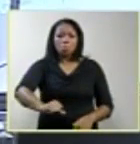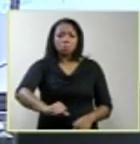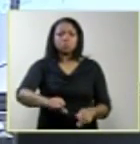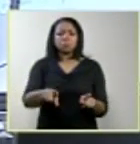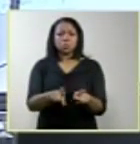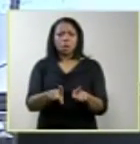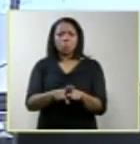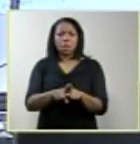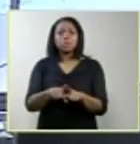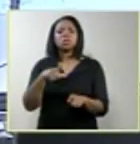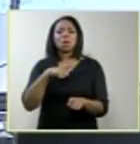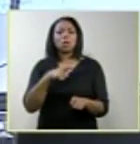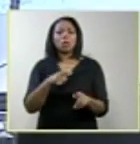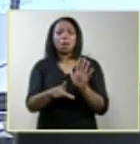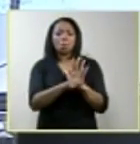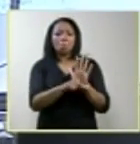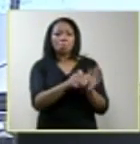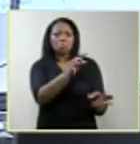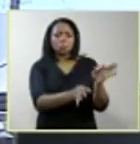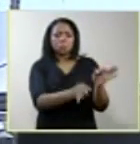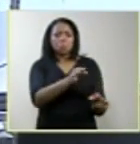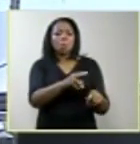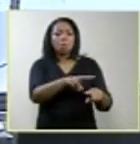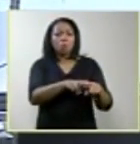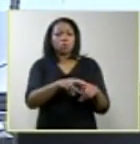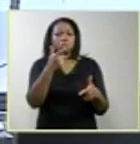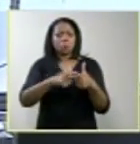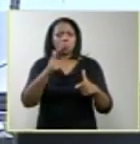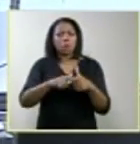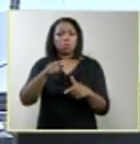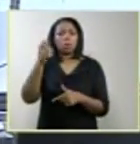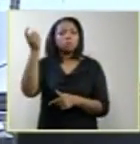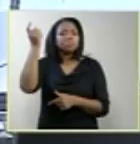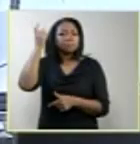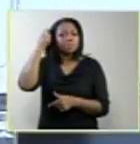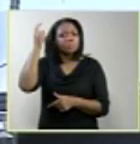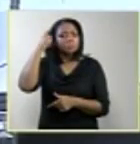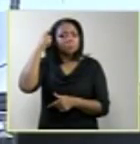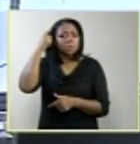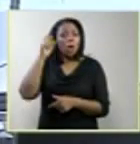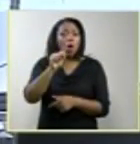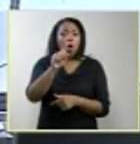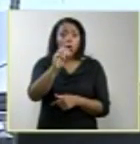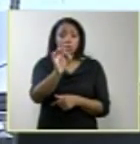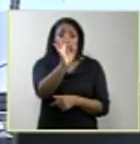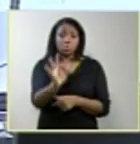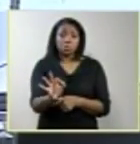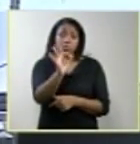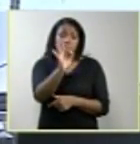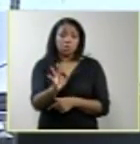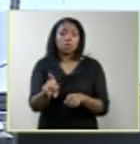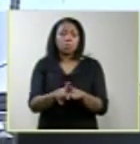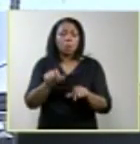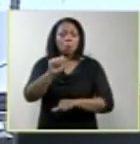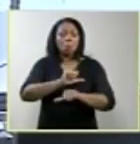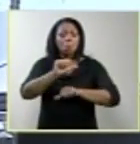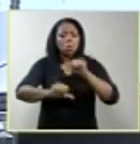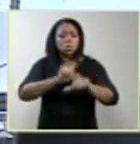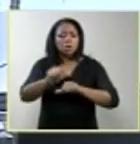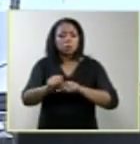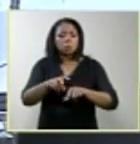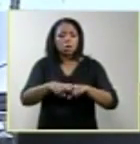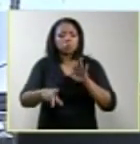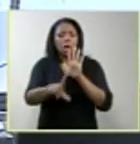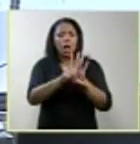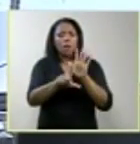autorização judicial para a anencefalia, 80% declararam-se favoráveis às mudanças nas leis para o